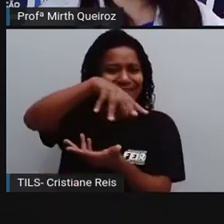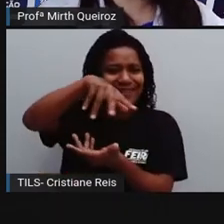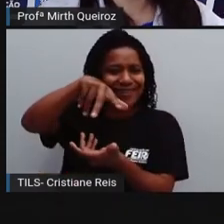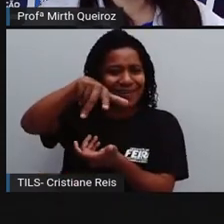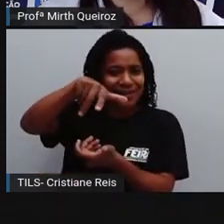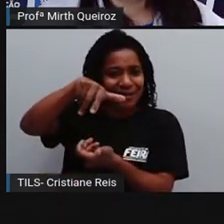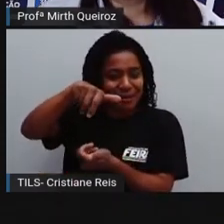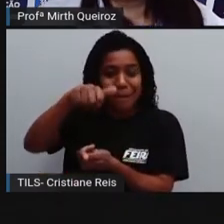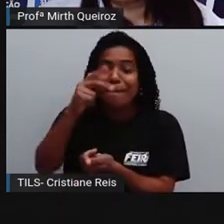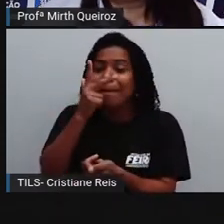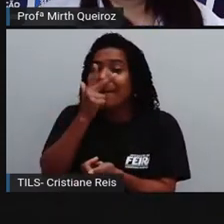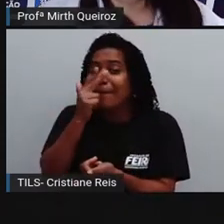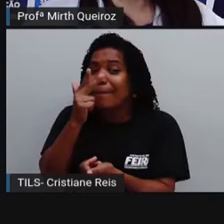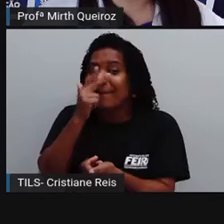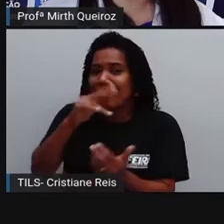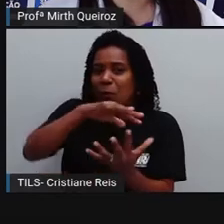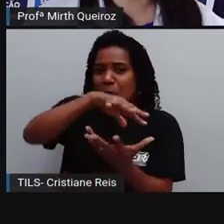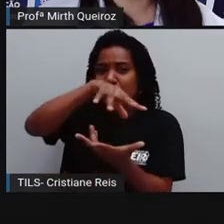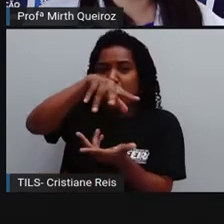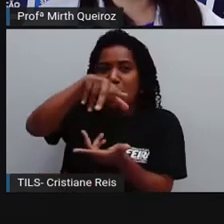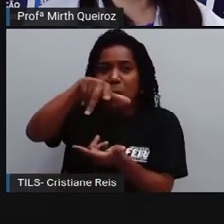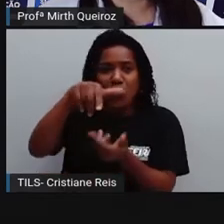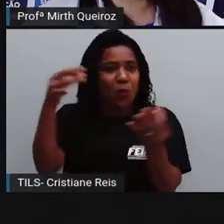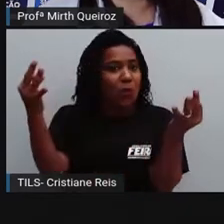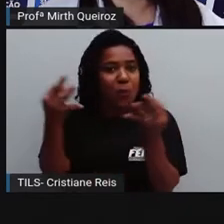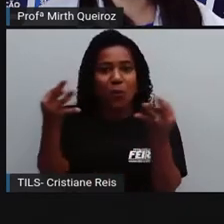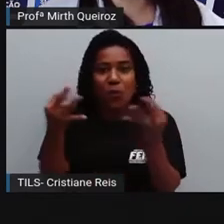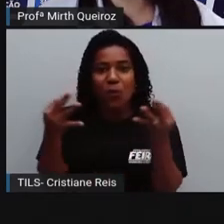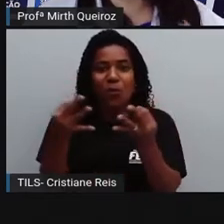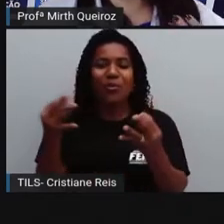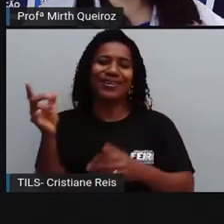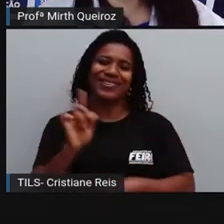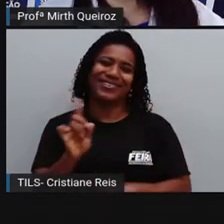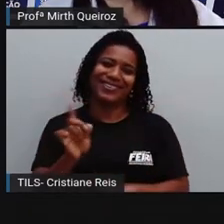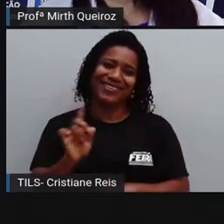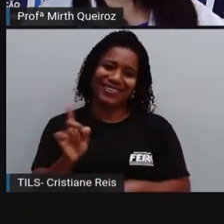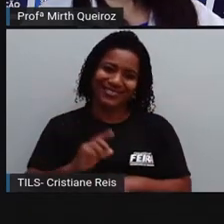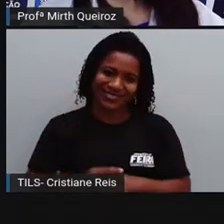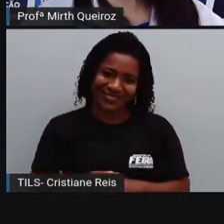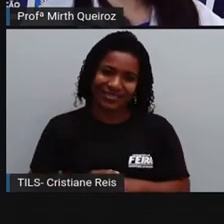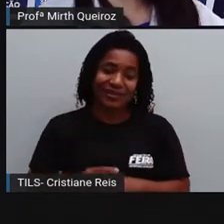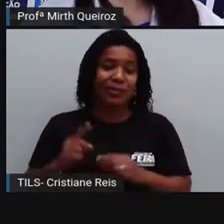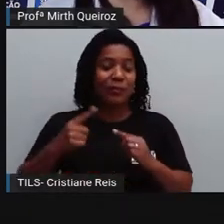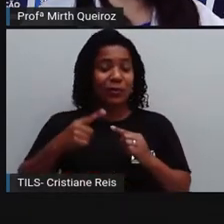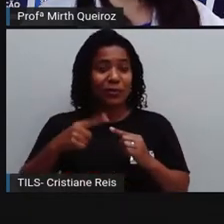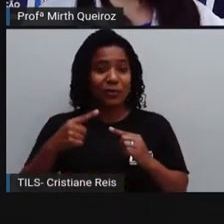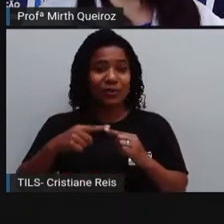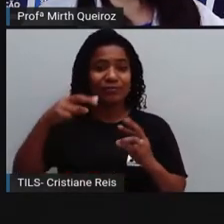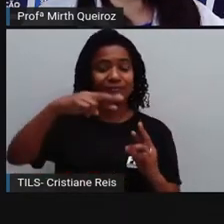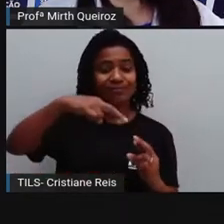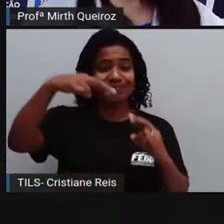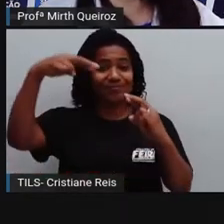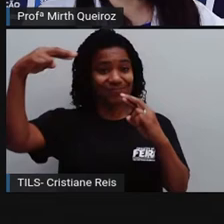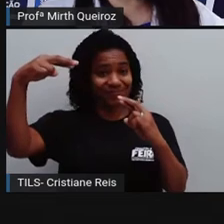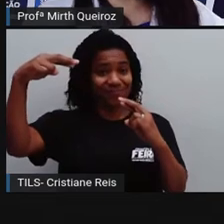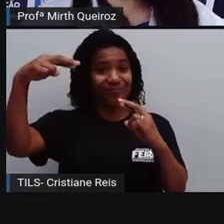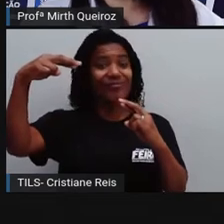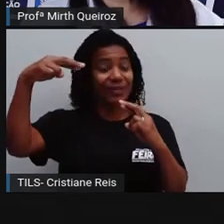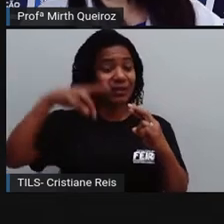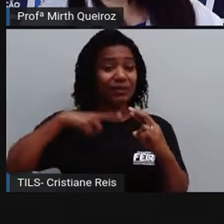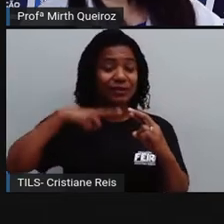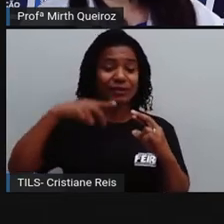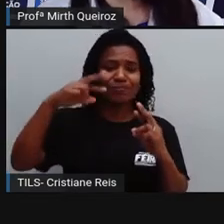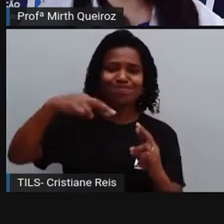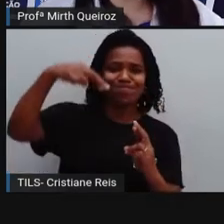esfera, mas ele não é uma esfera perfeita. Isso porque os seus polos são levemente achatados e, por